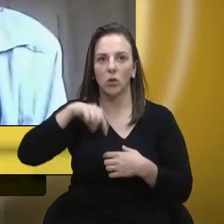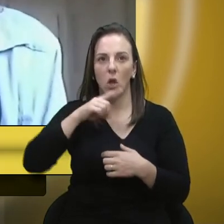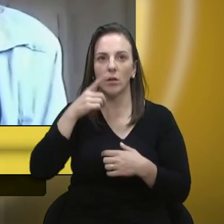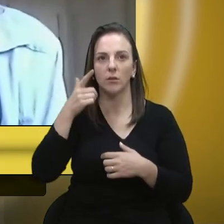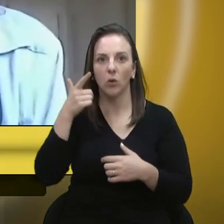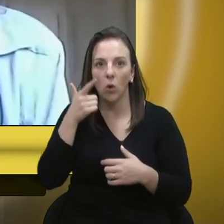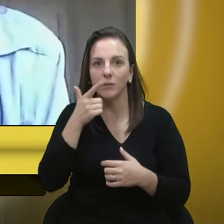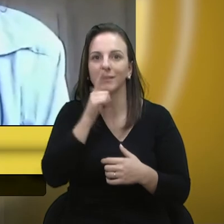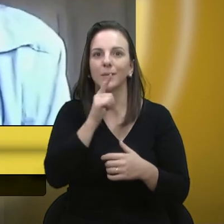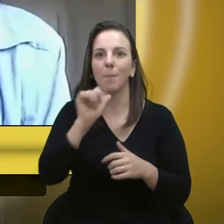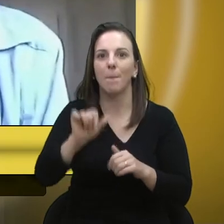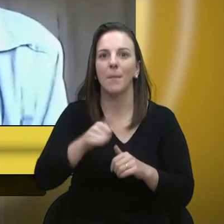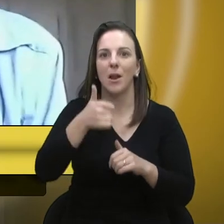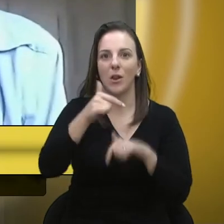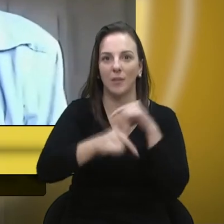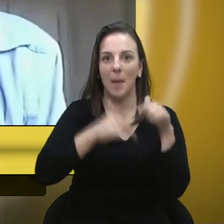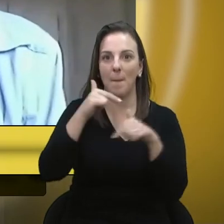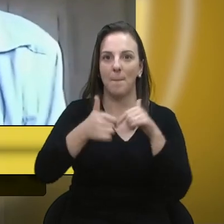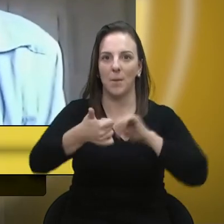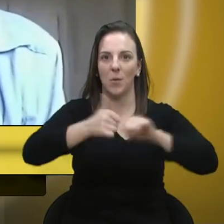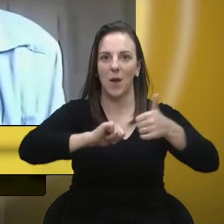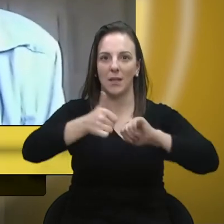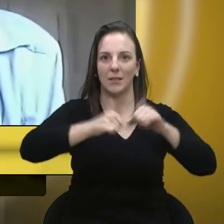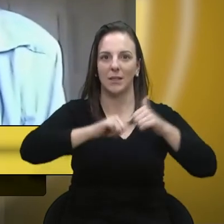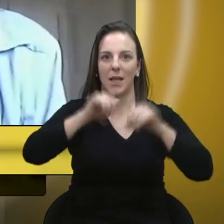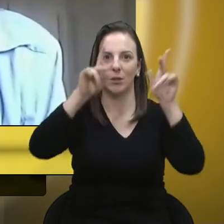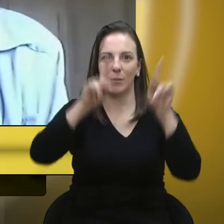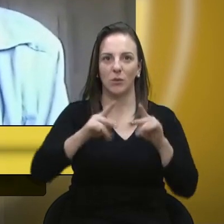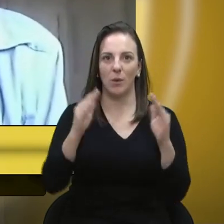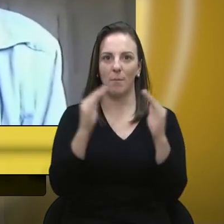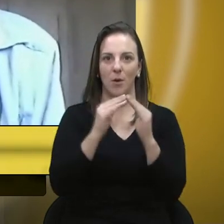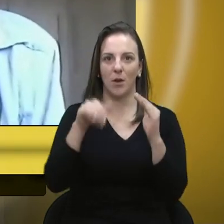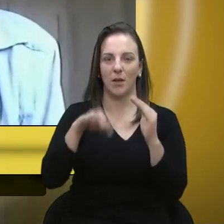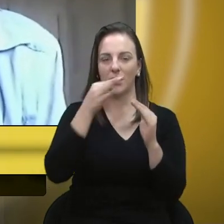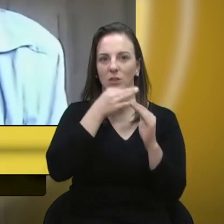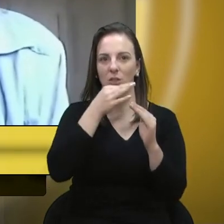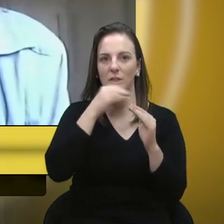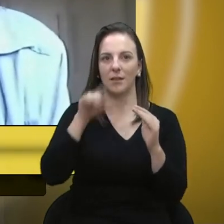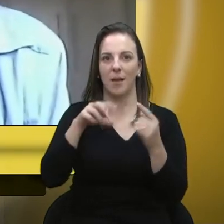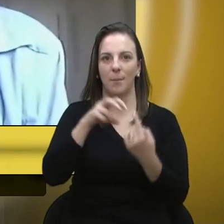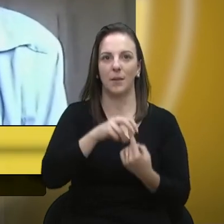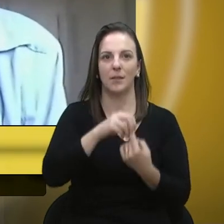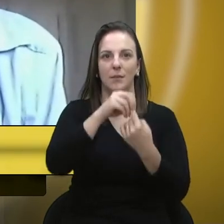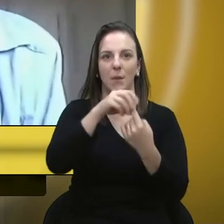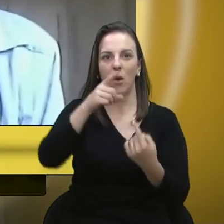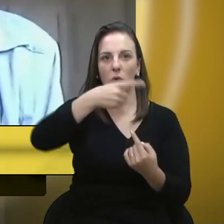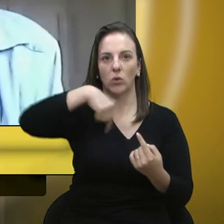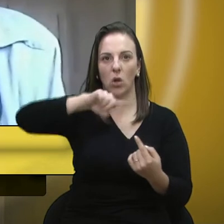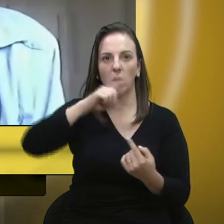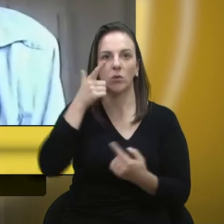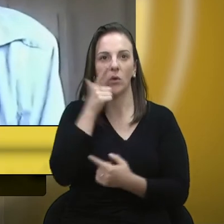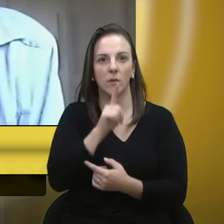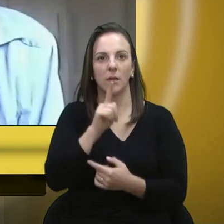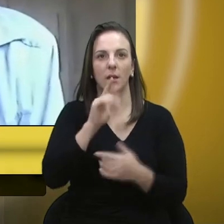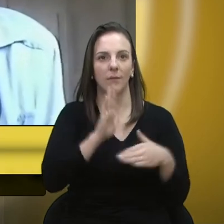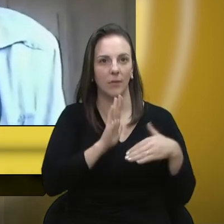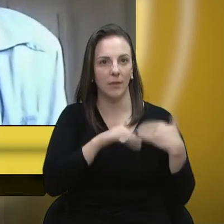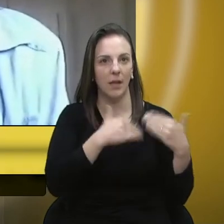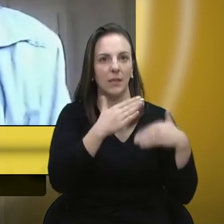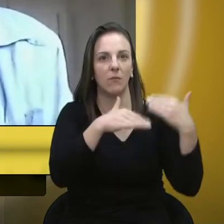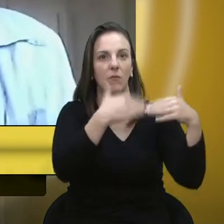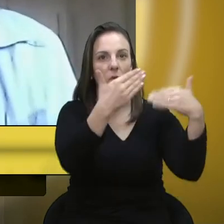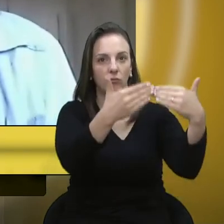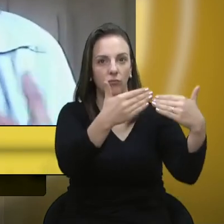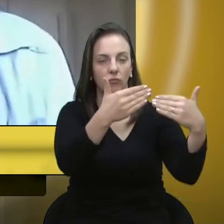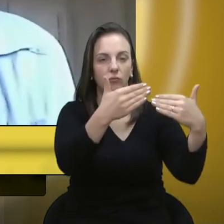qualidade aos moradores de Caxias do Sul. Isso é fundamental para que nós tenhamos um desenvolvimento